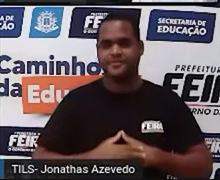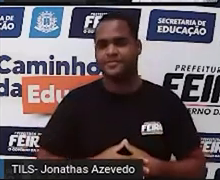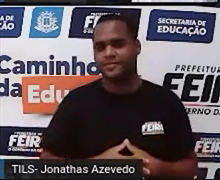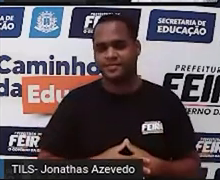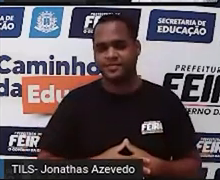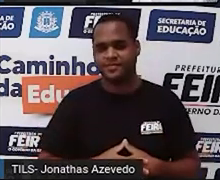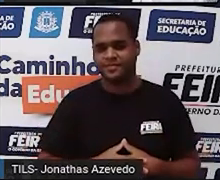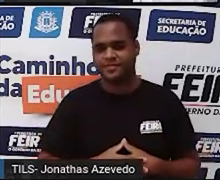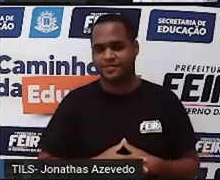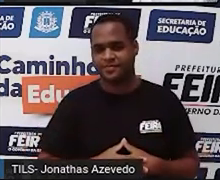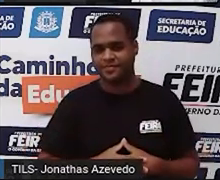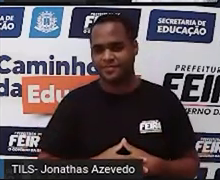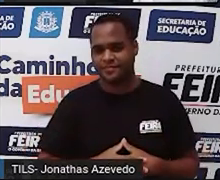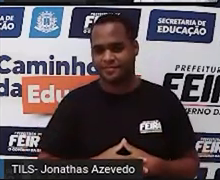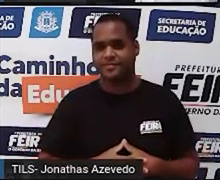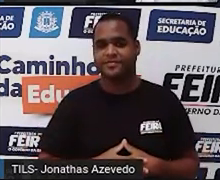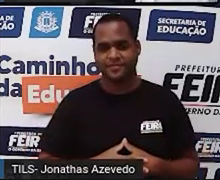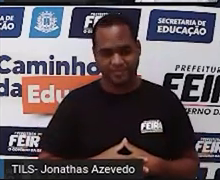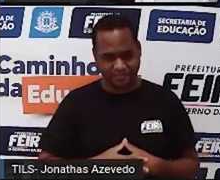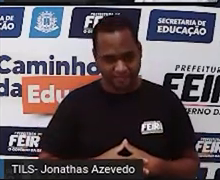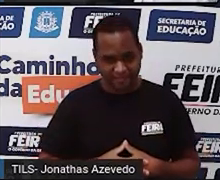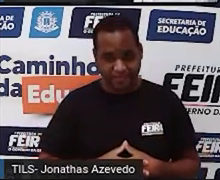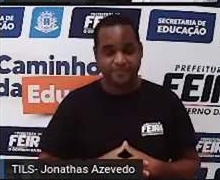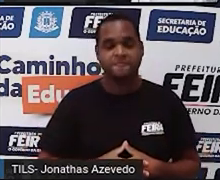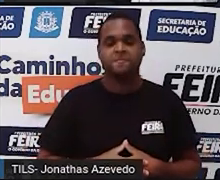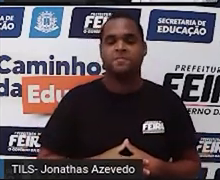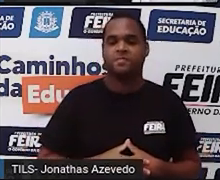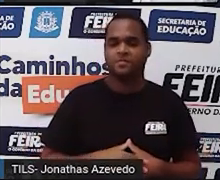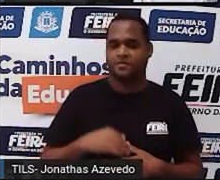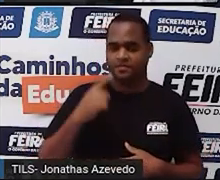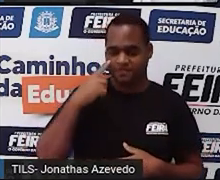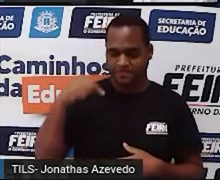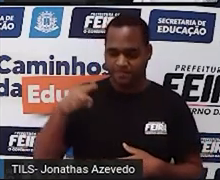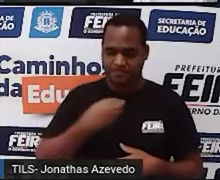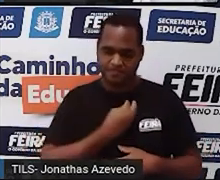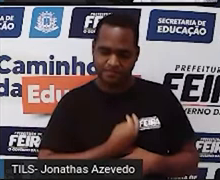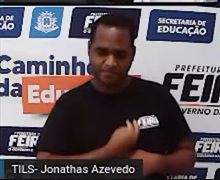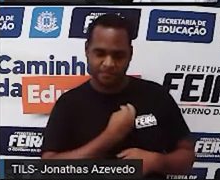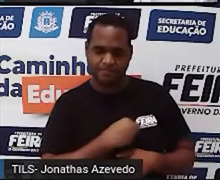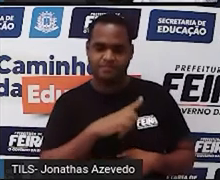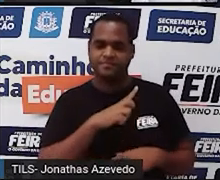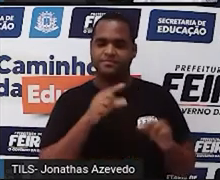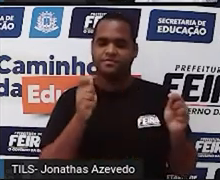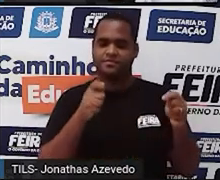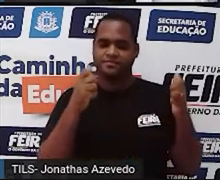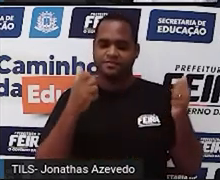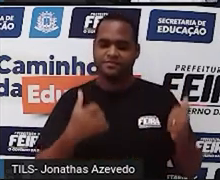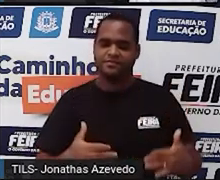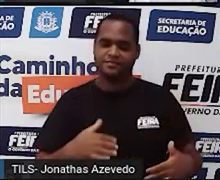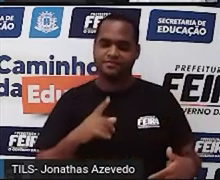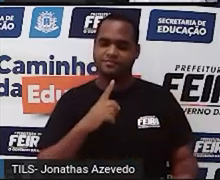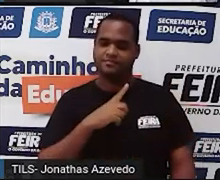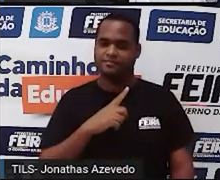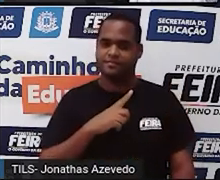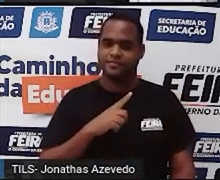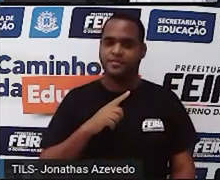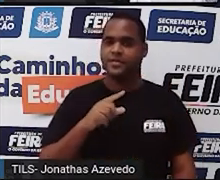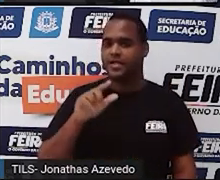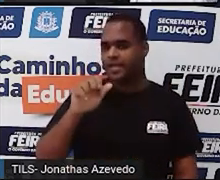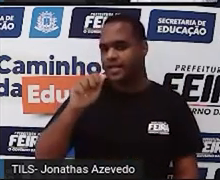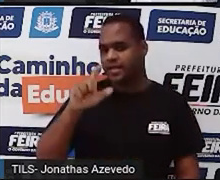Bom, ele viveu, né? Ali na região de Alexandria, na Grécia.